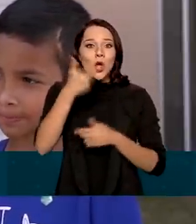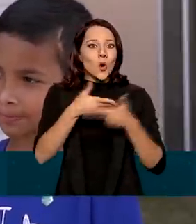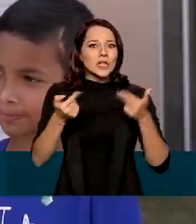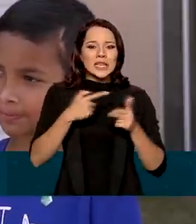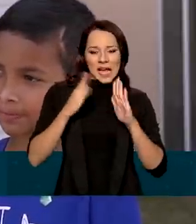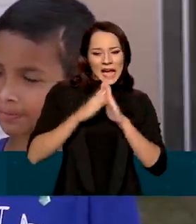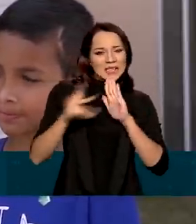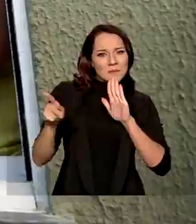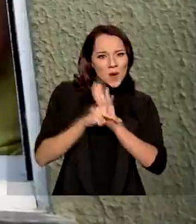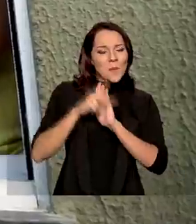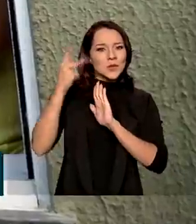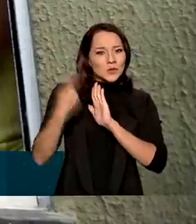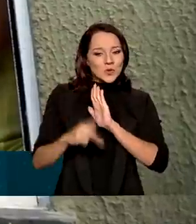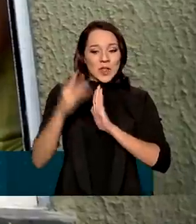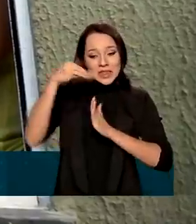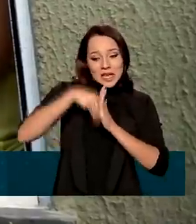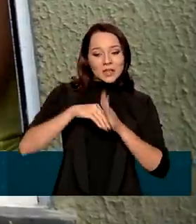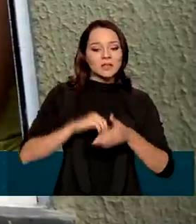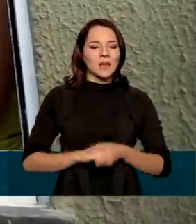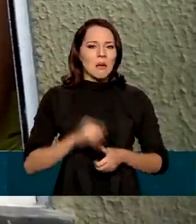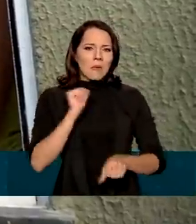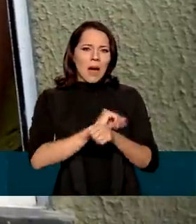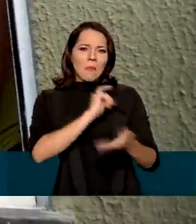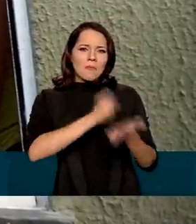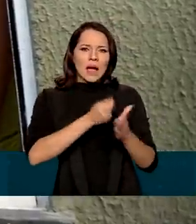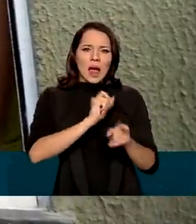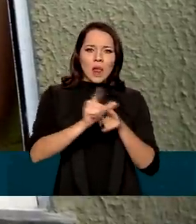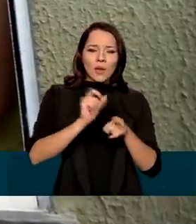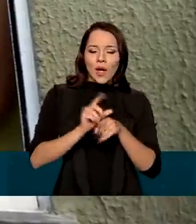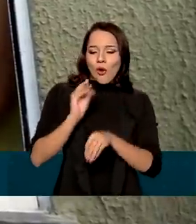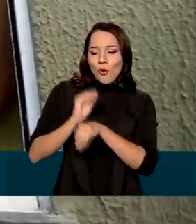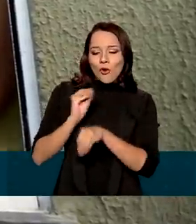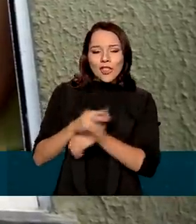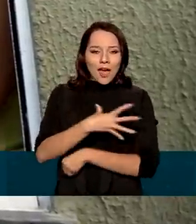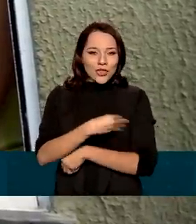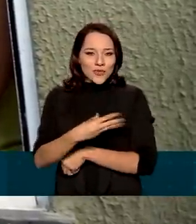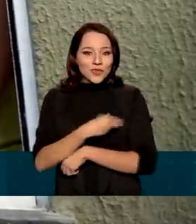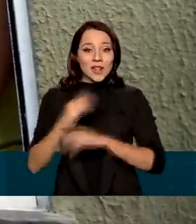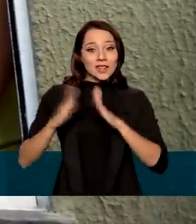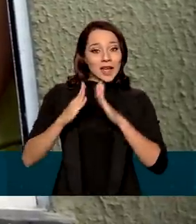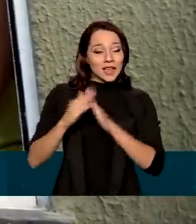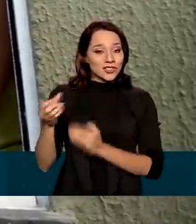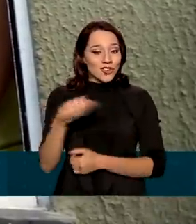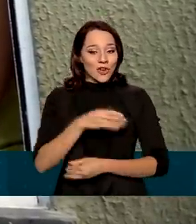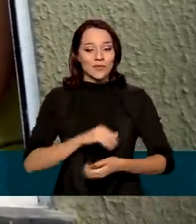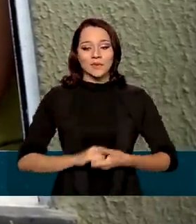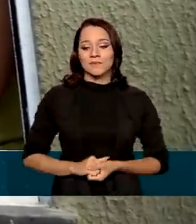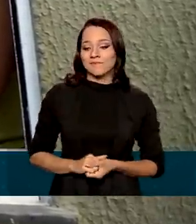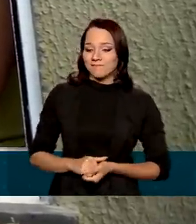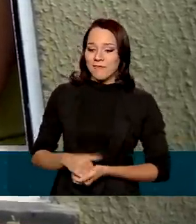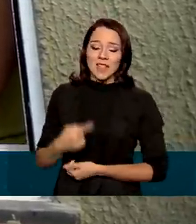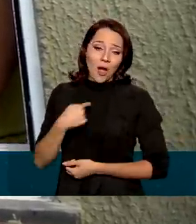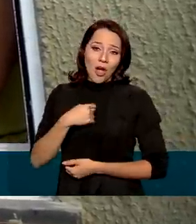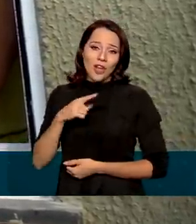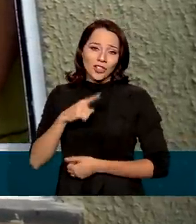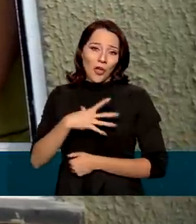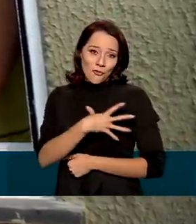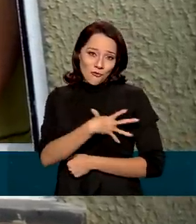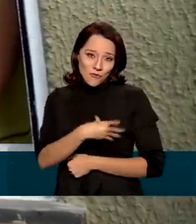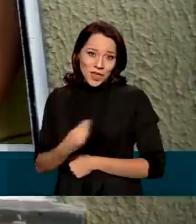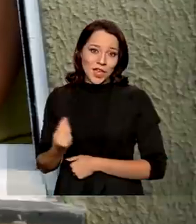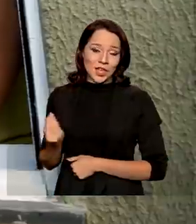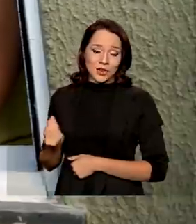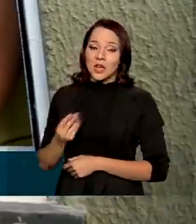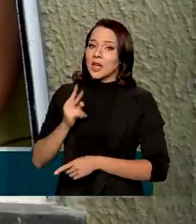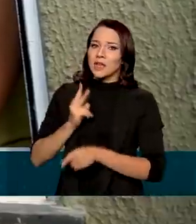que é seu. Parar de pagar aluguel e cuidar do filho e da casa nova. E eu tenho um filho